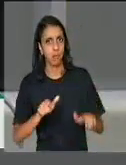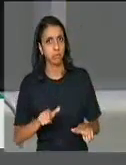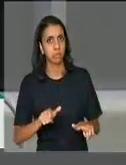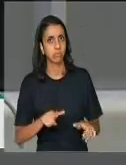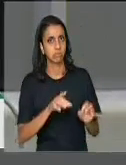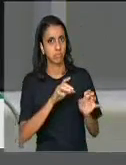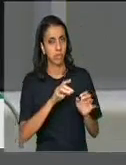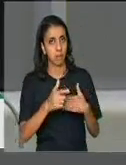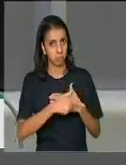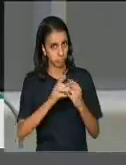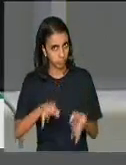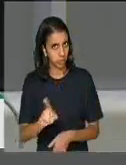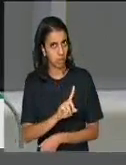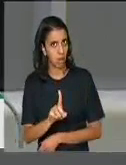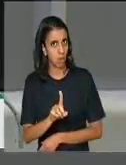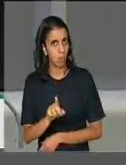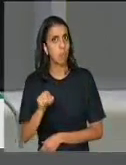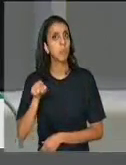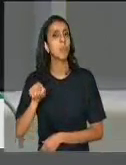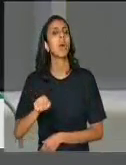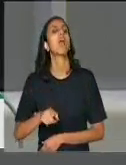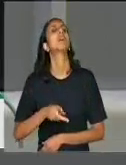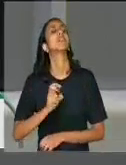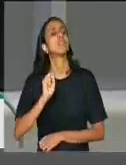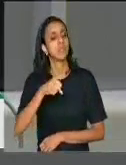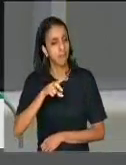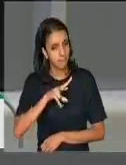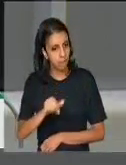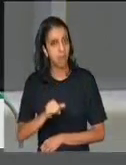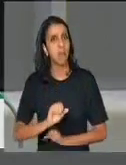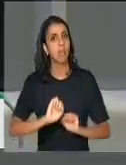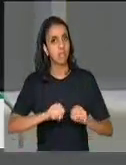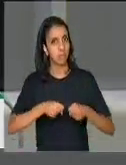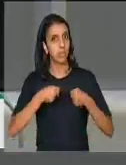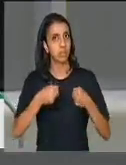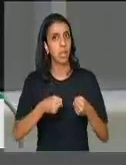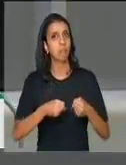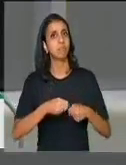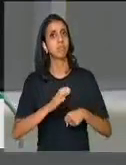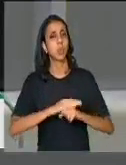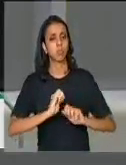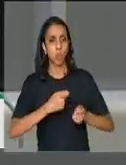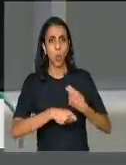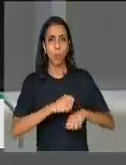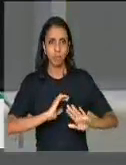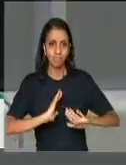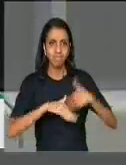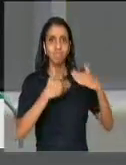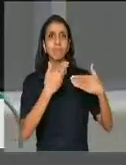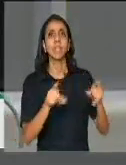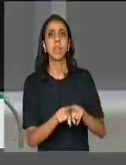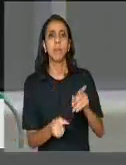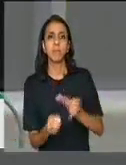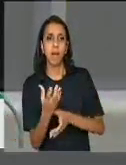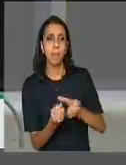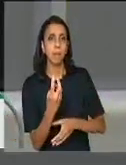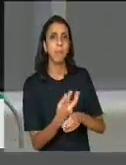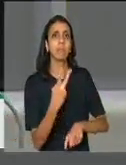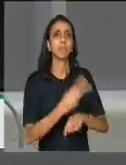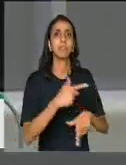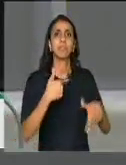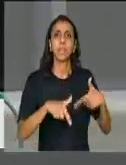não teremos receio em defender a retomada do crescimento econômico com geração de emprego e a